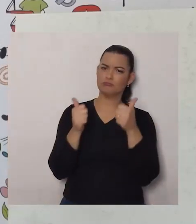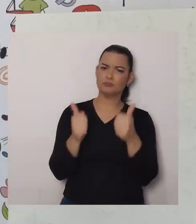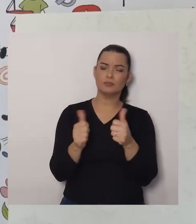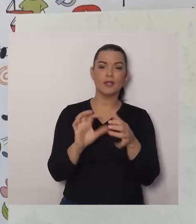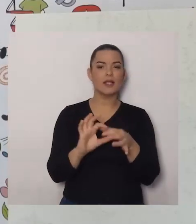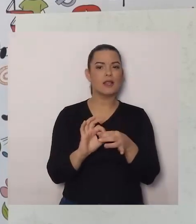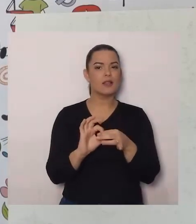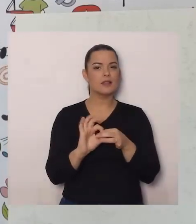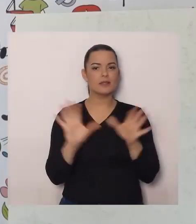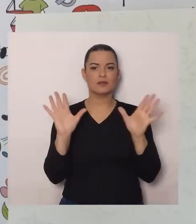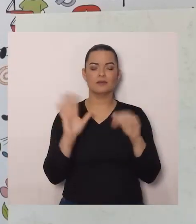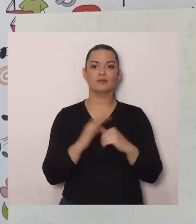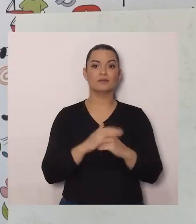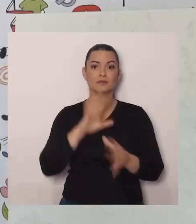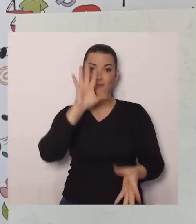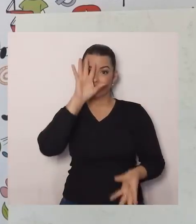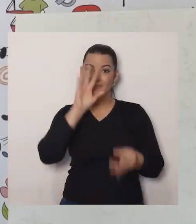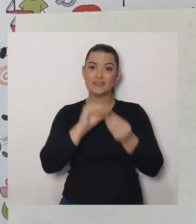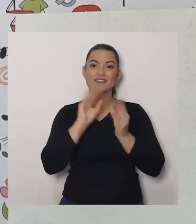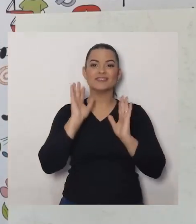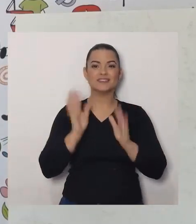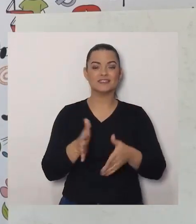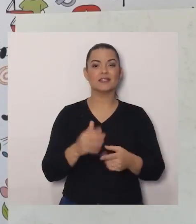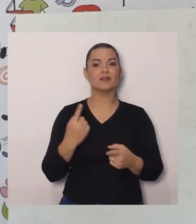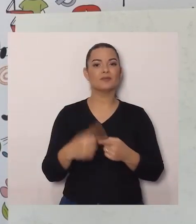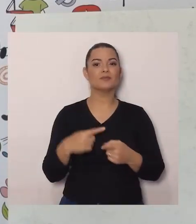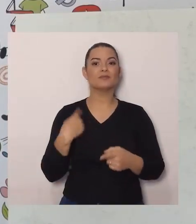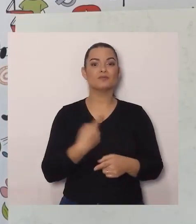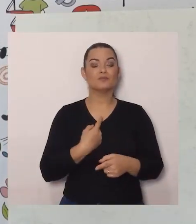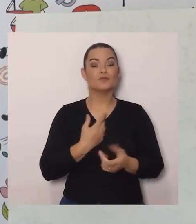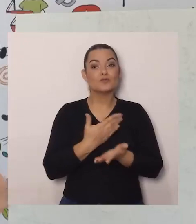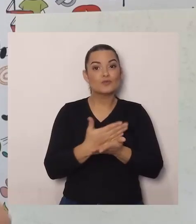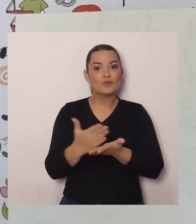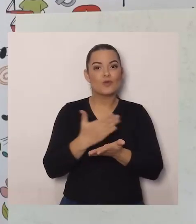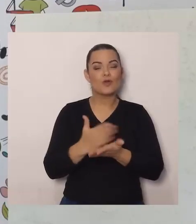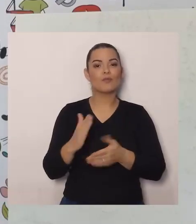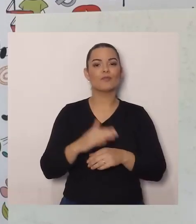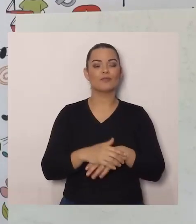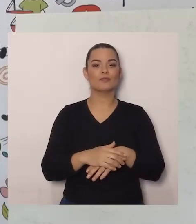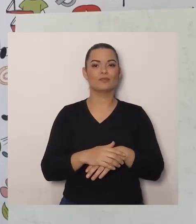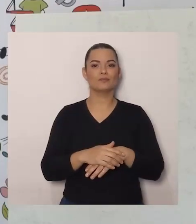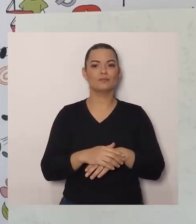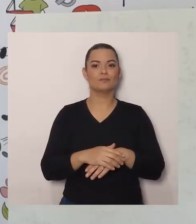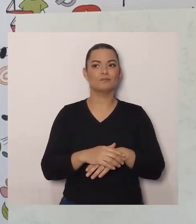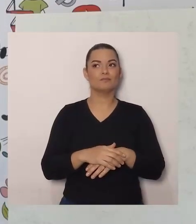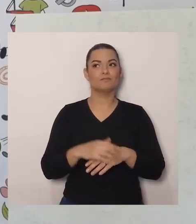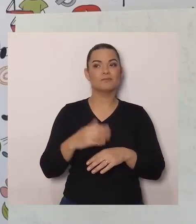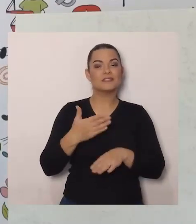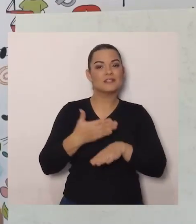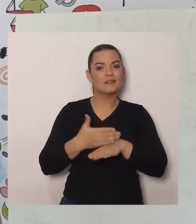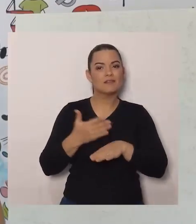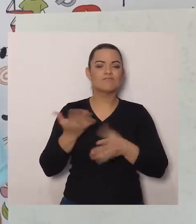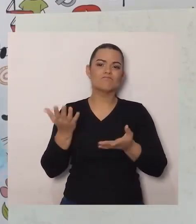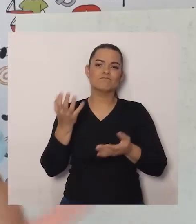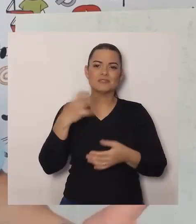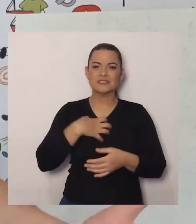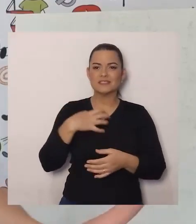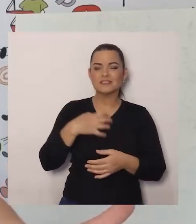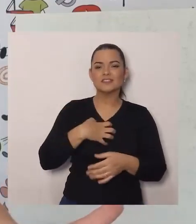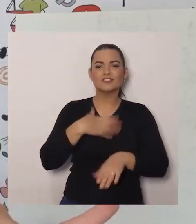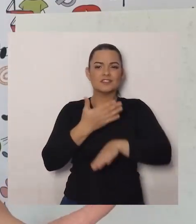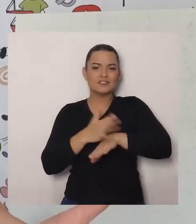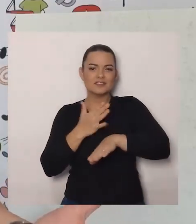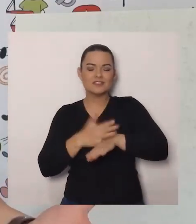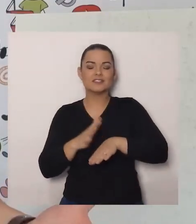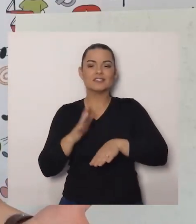a síntese de hoje, Porque nós vamos começar, Exercitar, Esse ponto de vista, Mas, Pensando nele, Não